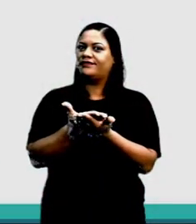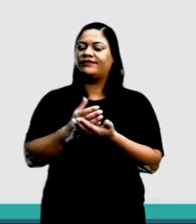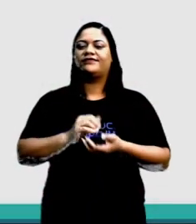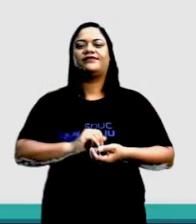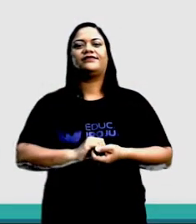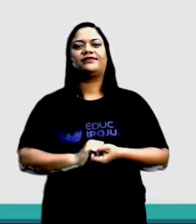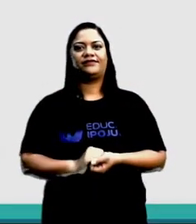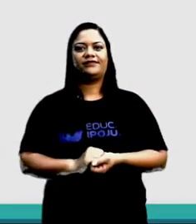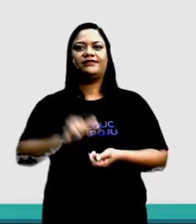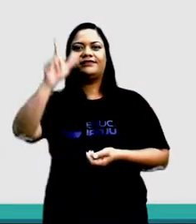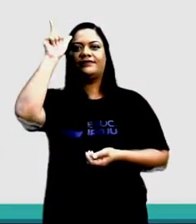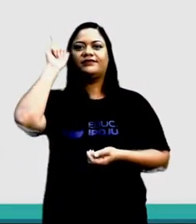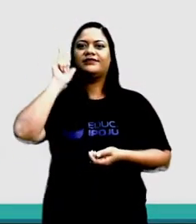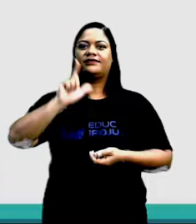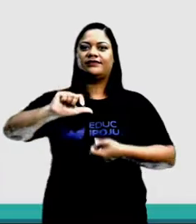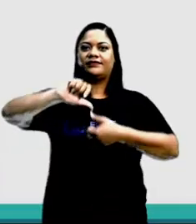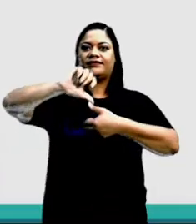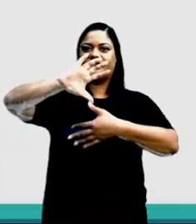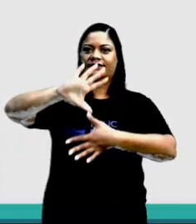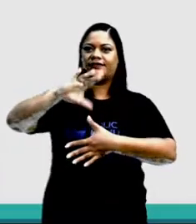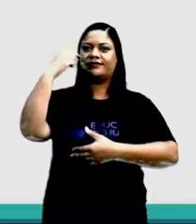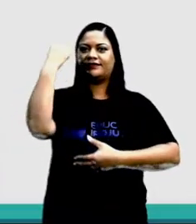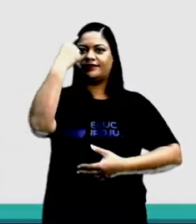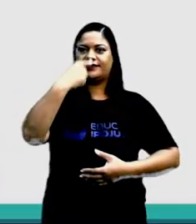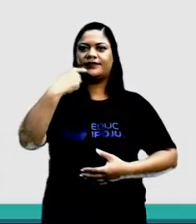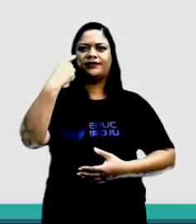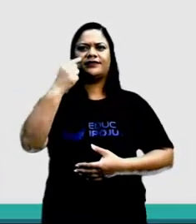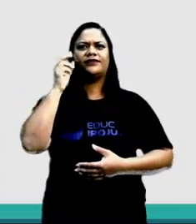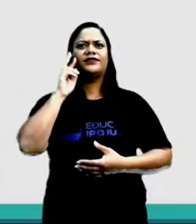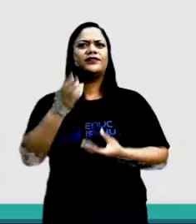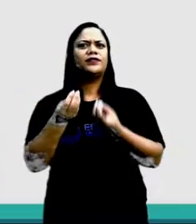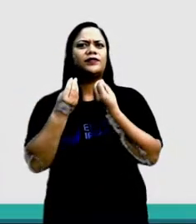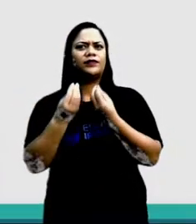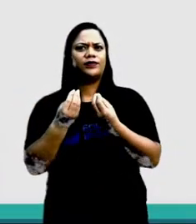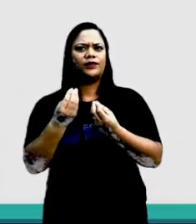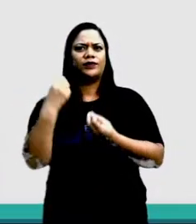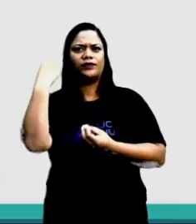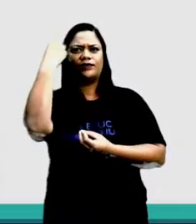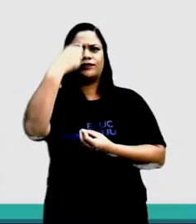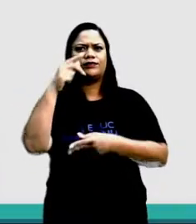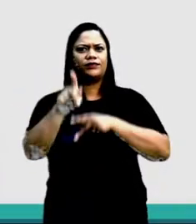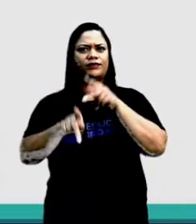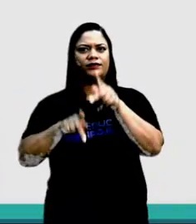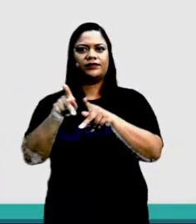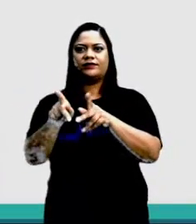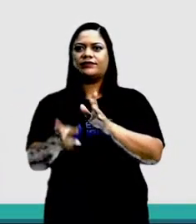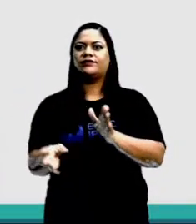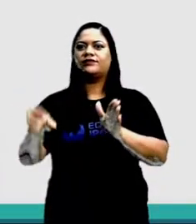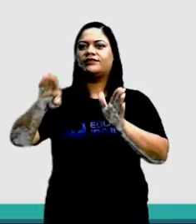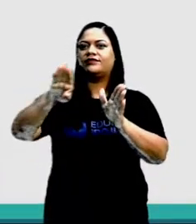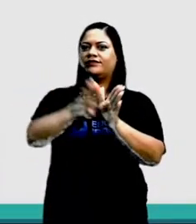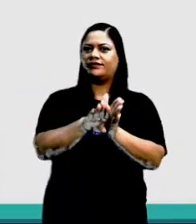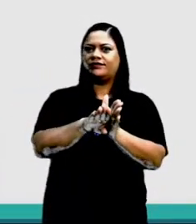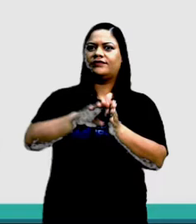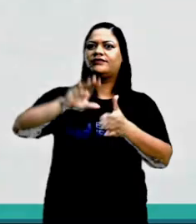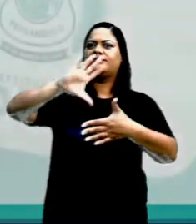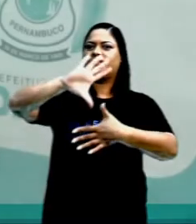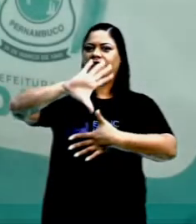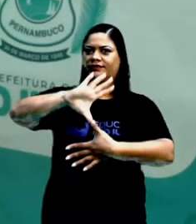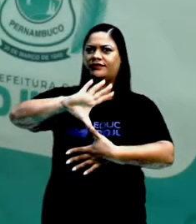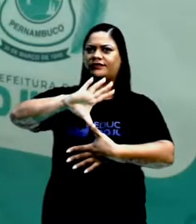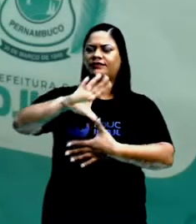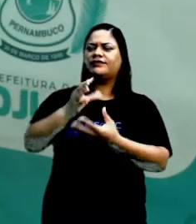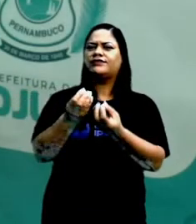a conquista da América Espanhola. Nós vamos ver como foi que os espanhóis chegaram na América,